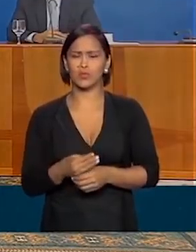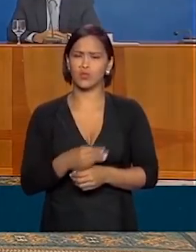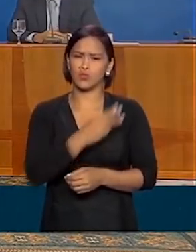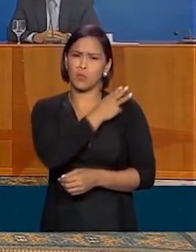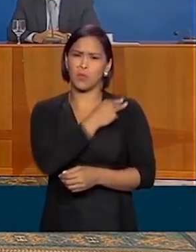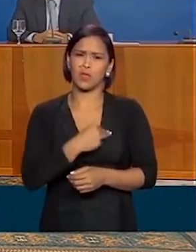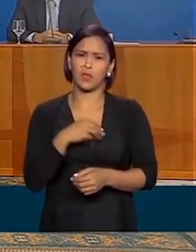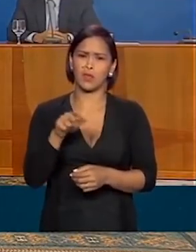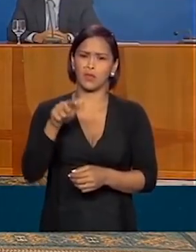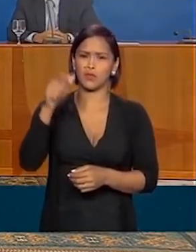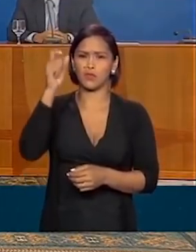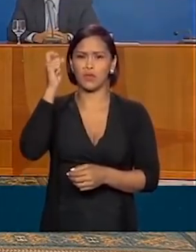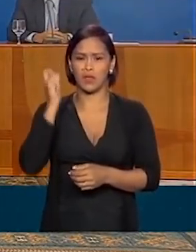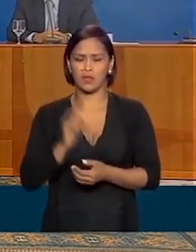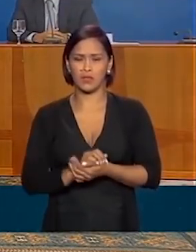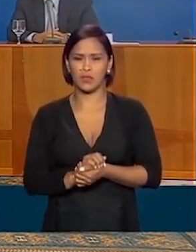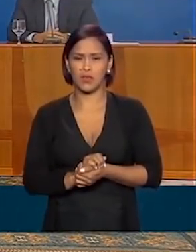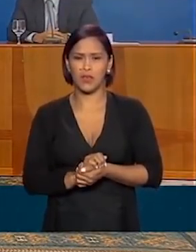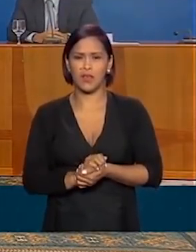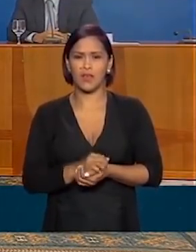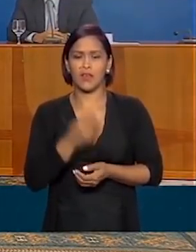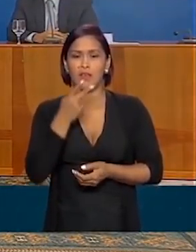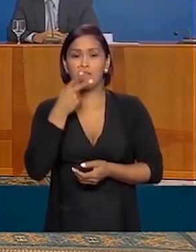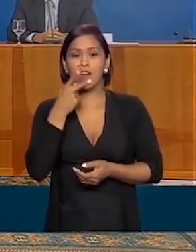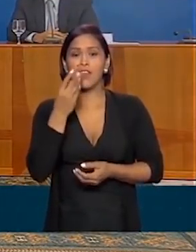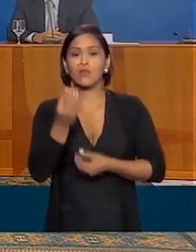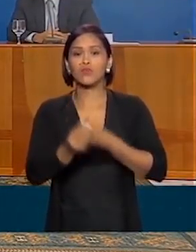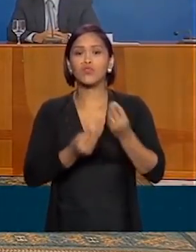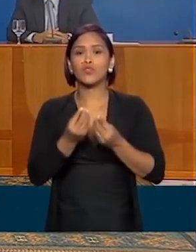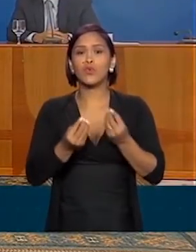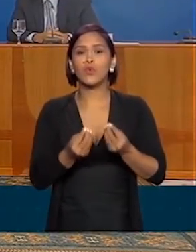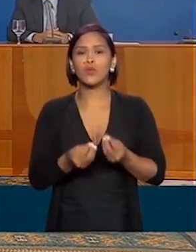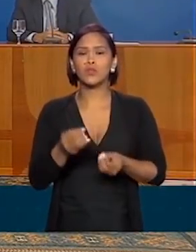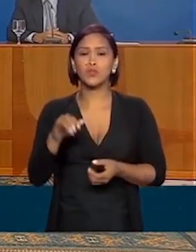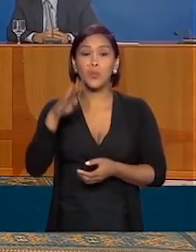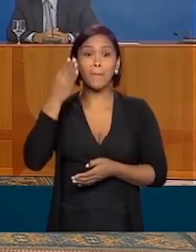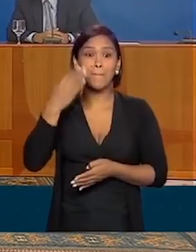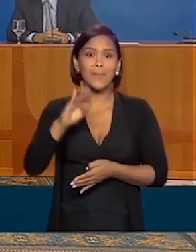bilhões de reforços para as pessoas aqui hoje, ministro Guedes?